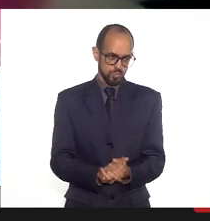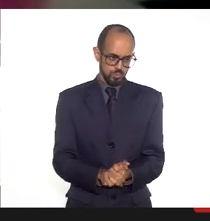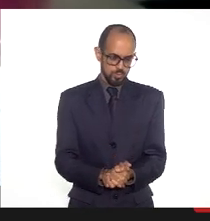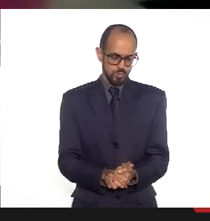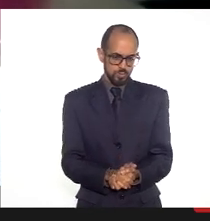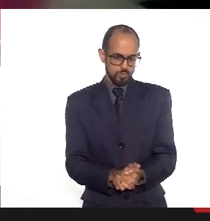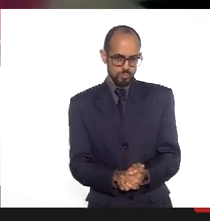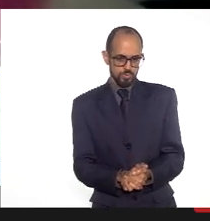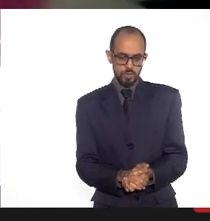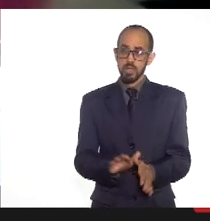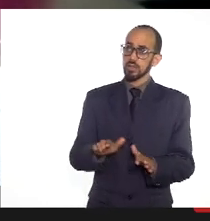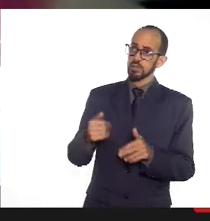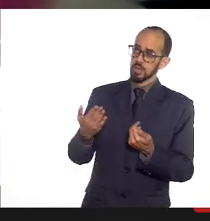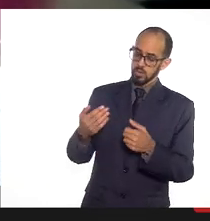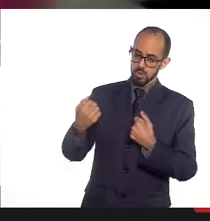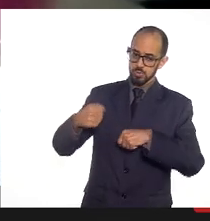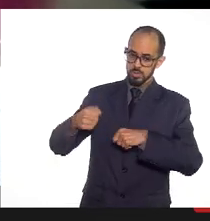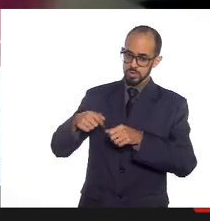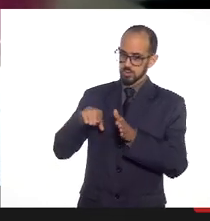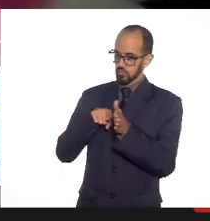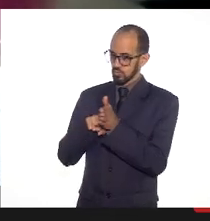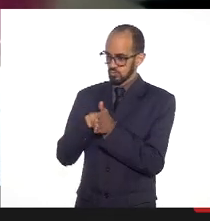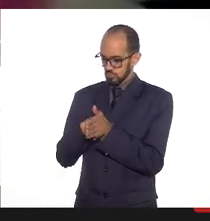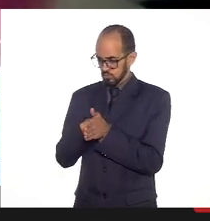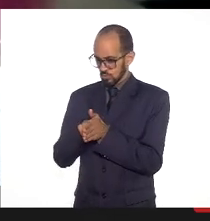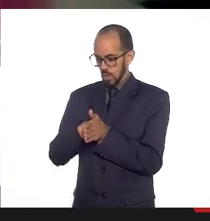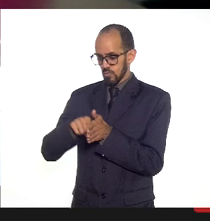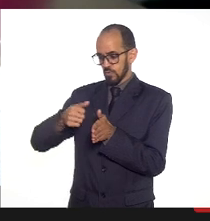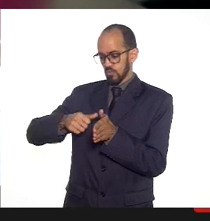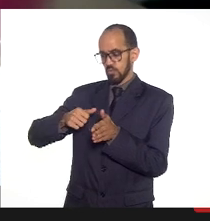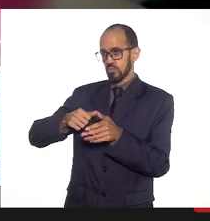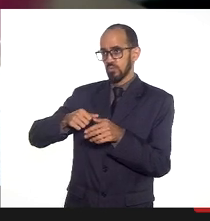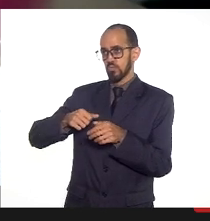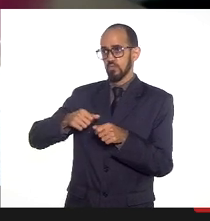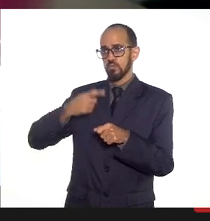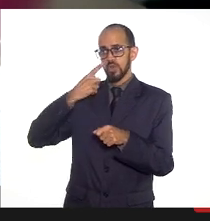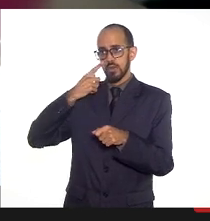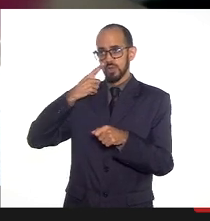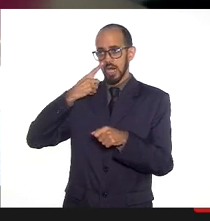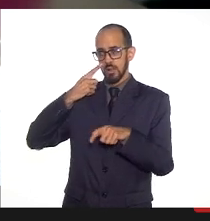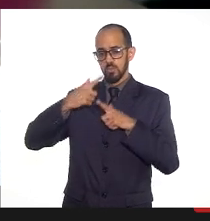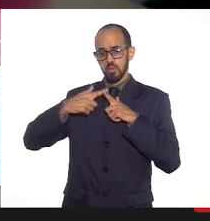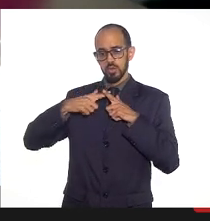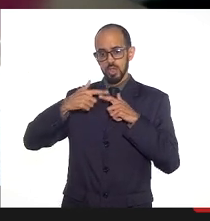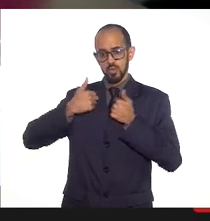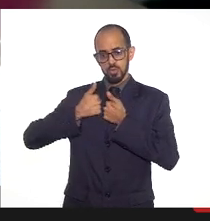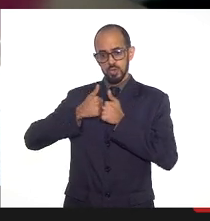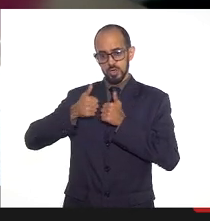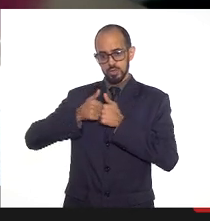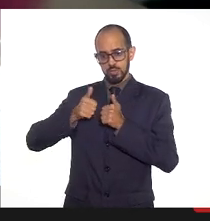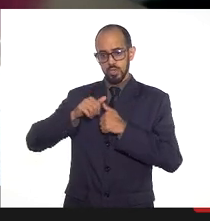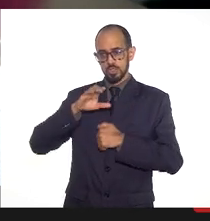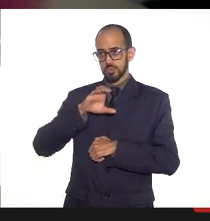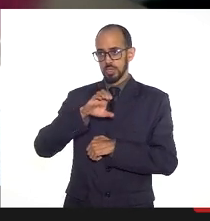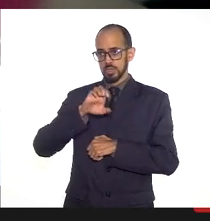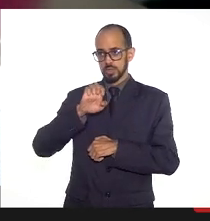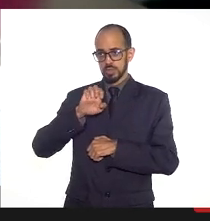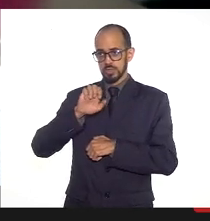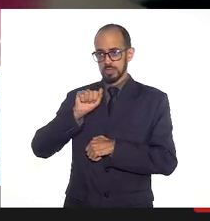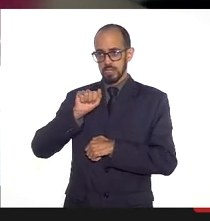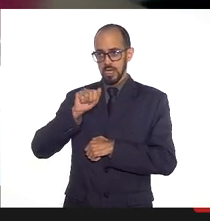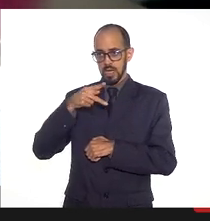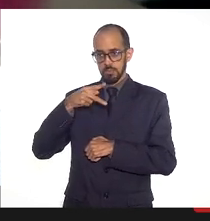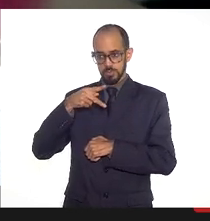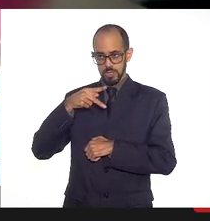Preciso checar. Eu vou checar isso, deputada, porque, na verdade, o transporte é feito pela CEAP, visto que haja